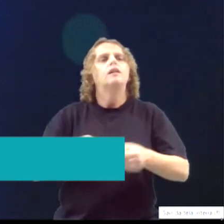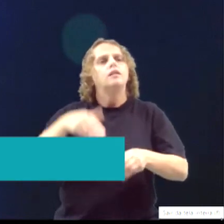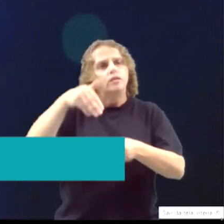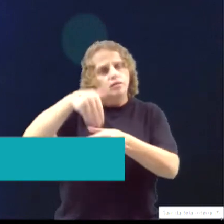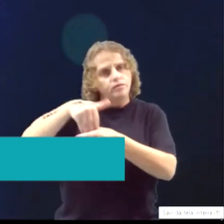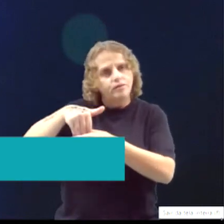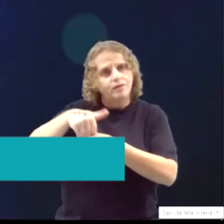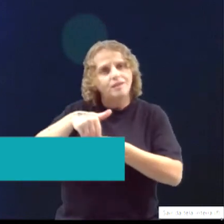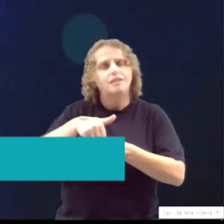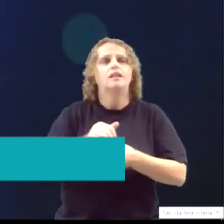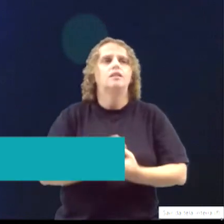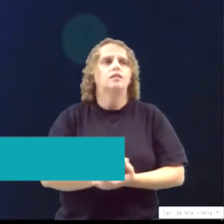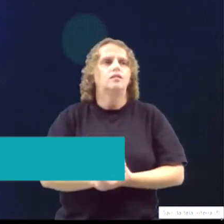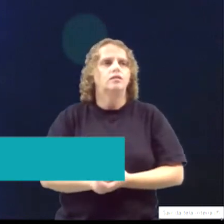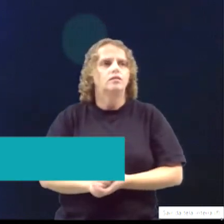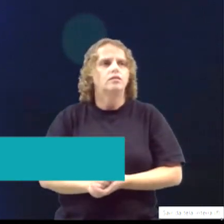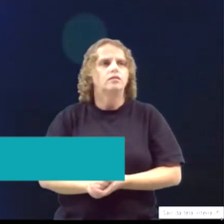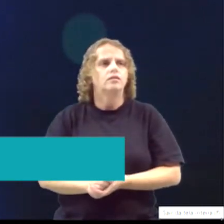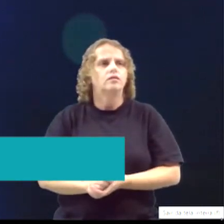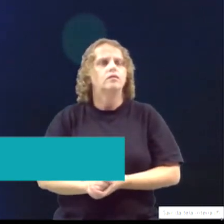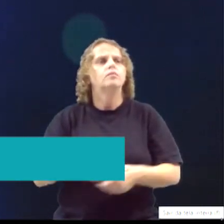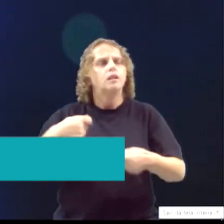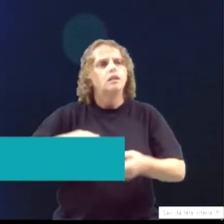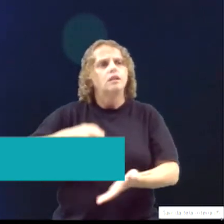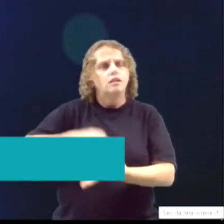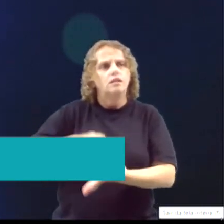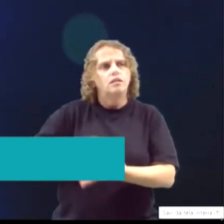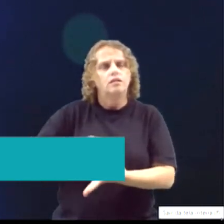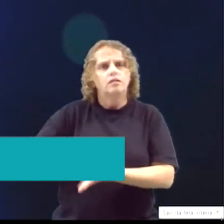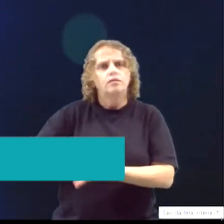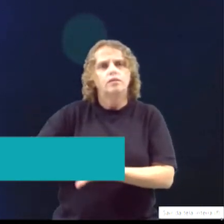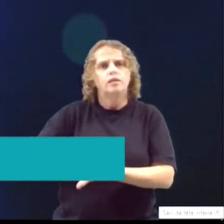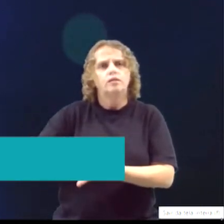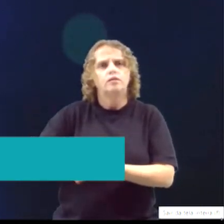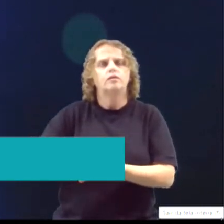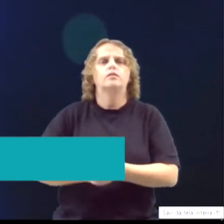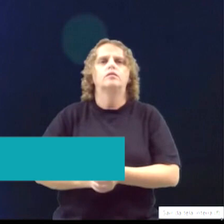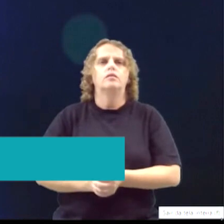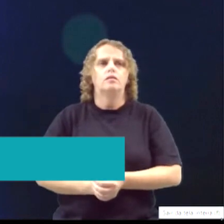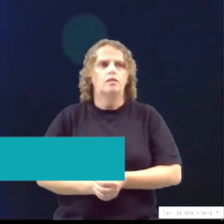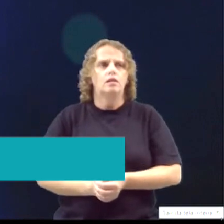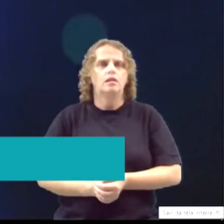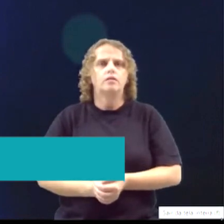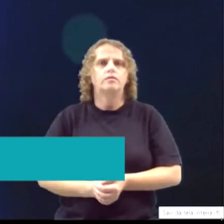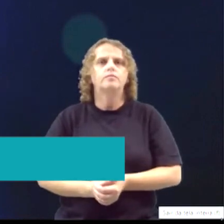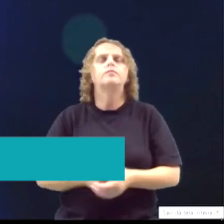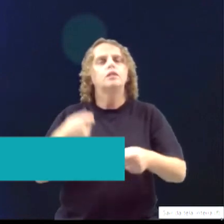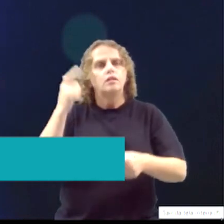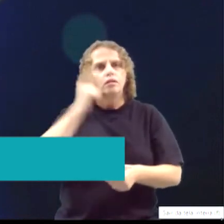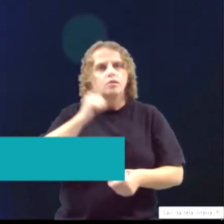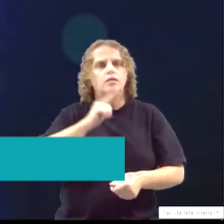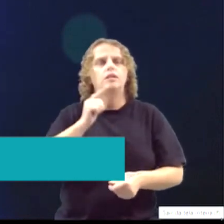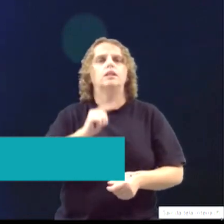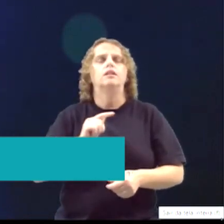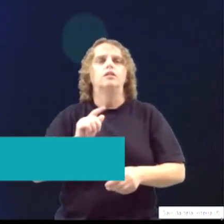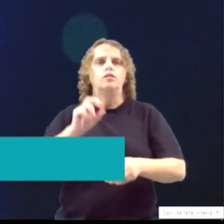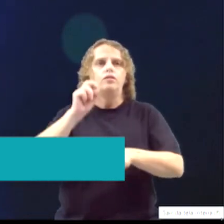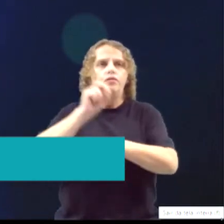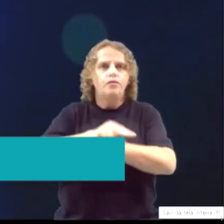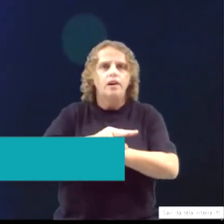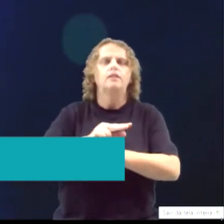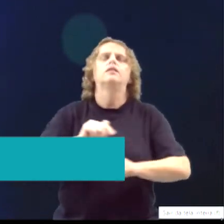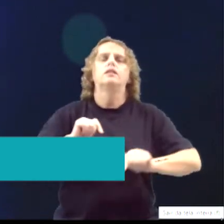matérias difíceis, os parlamentares têm que ser cobrados, mas têm que ser cobrados pelos senhores, que geram emprego, que geram divisas,